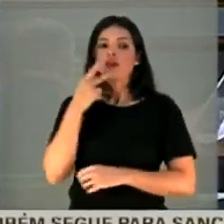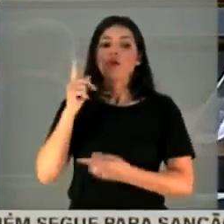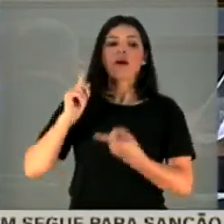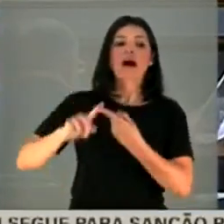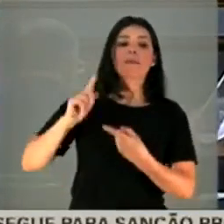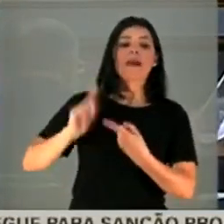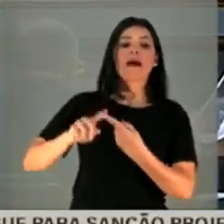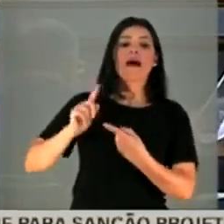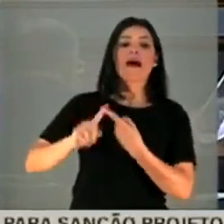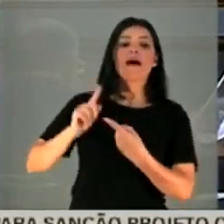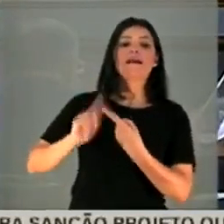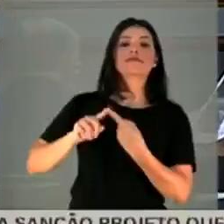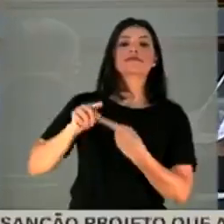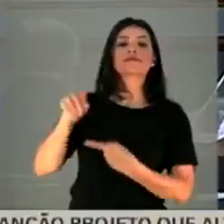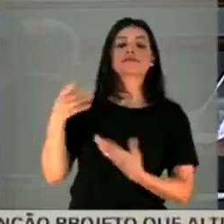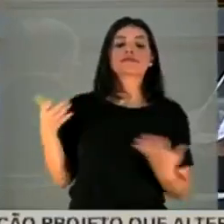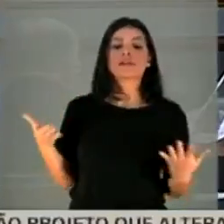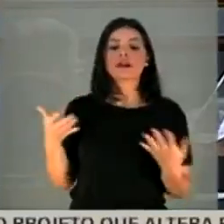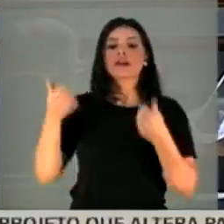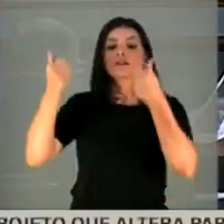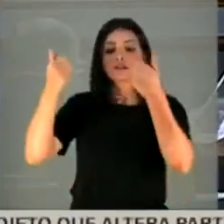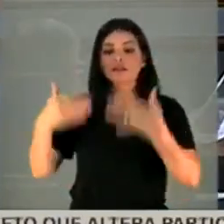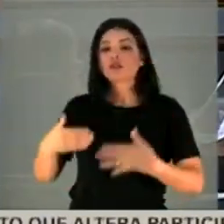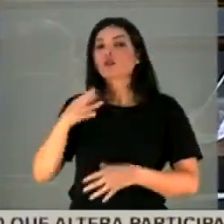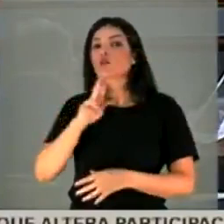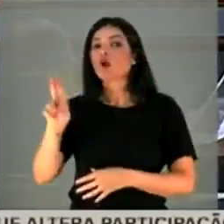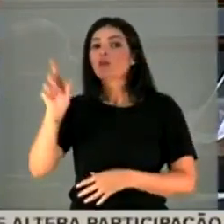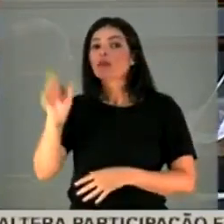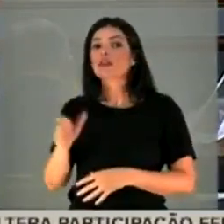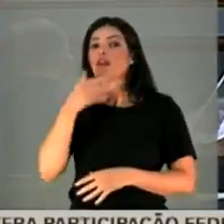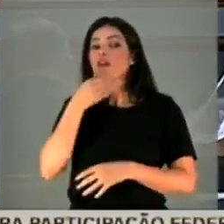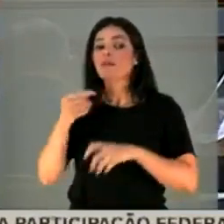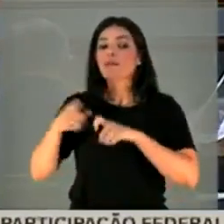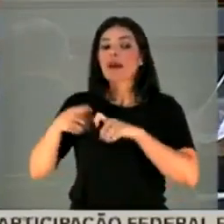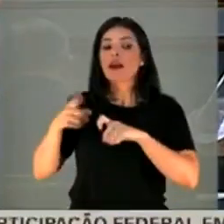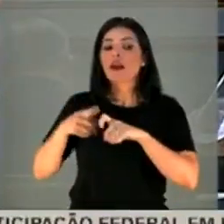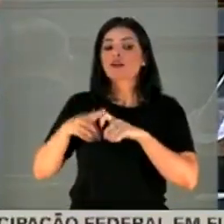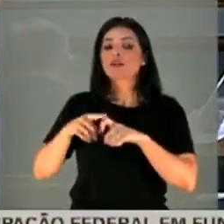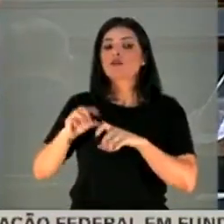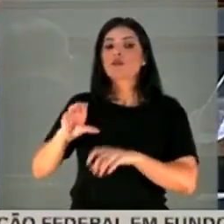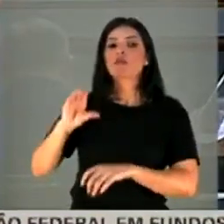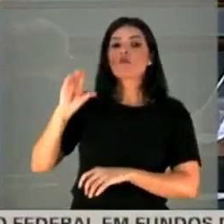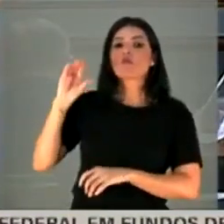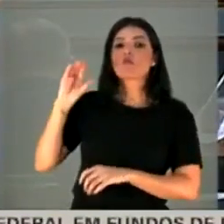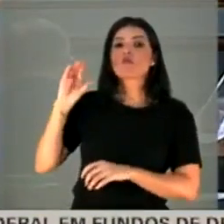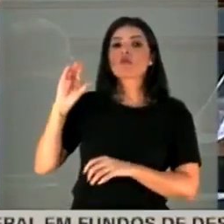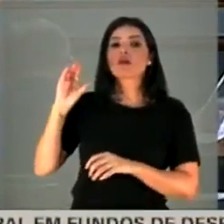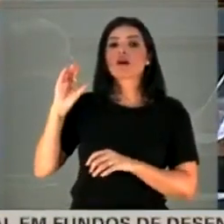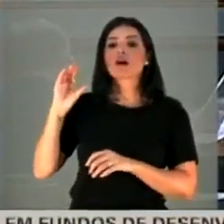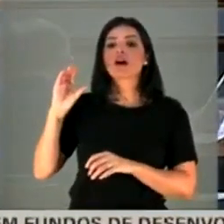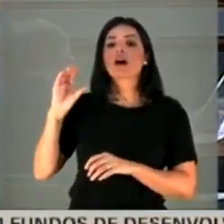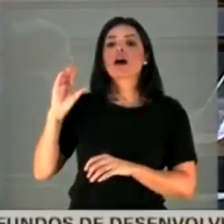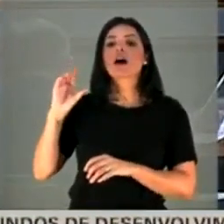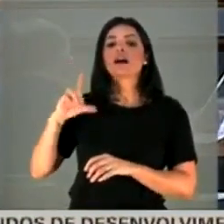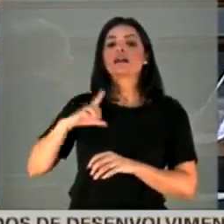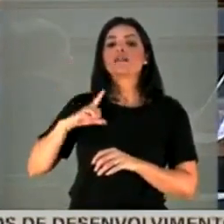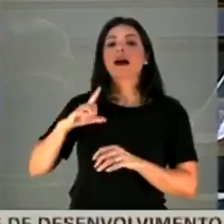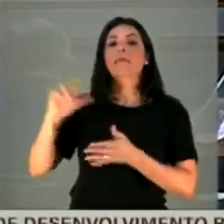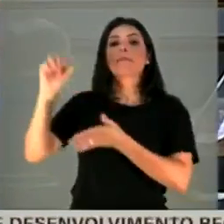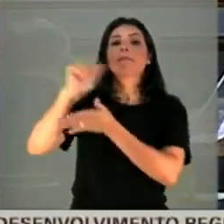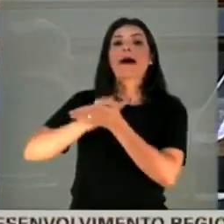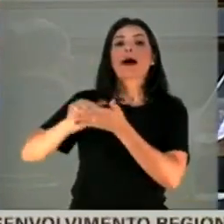interlocutor. Esclarecer que o nome do médico foi omitido com sinais sonoros. Por isso,